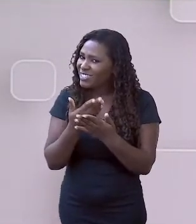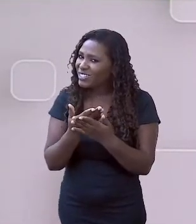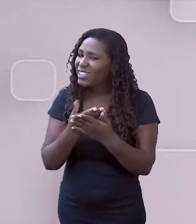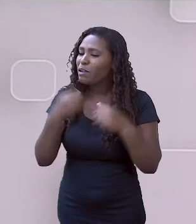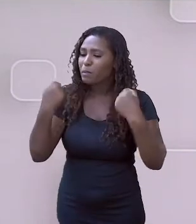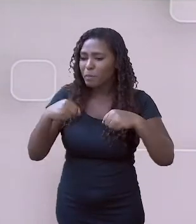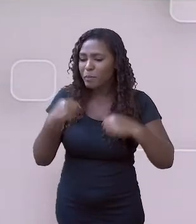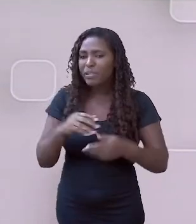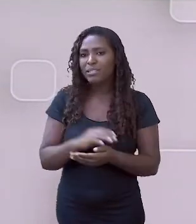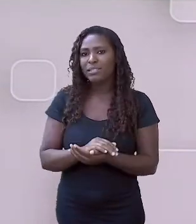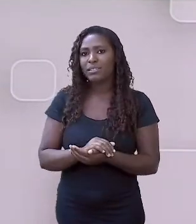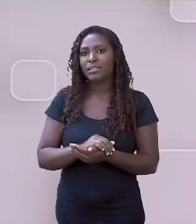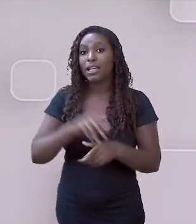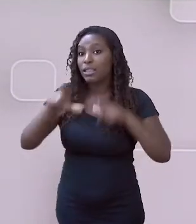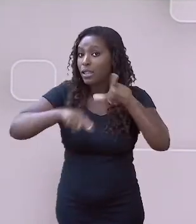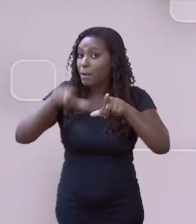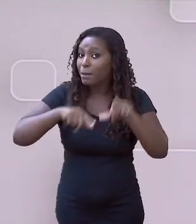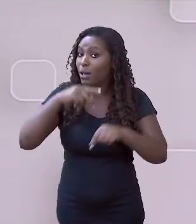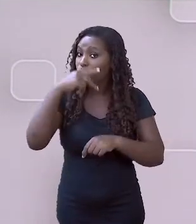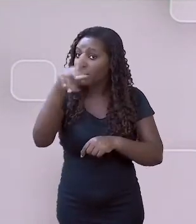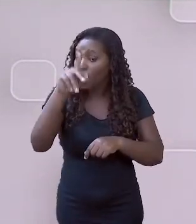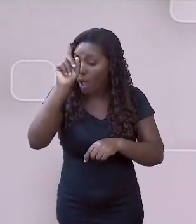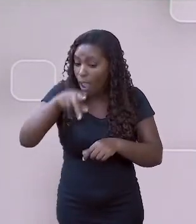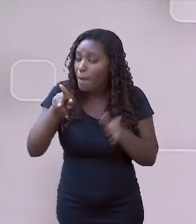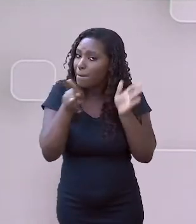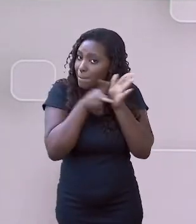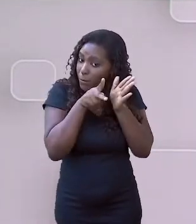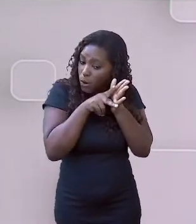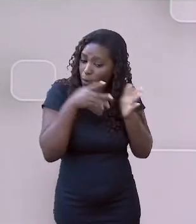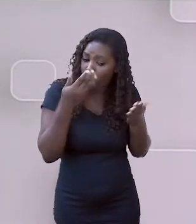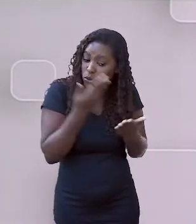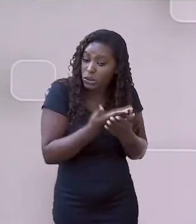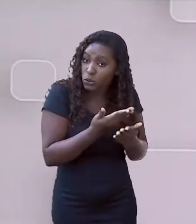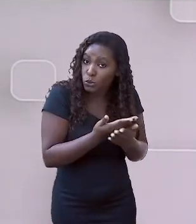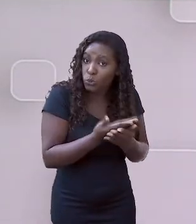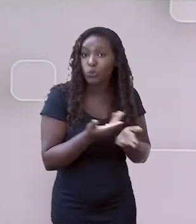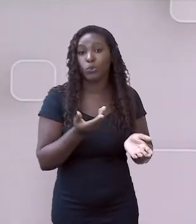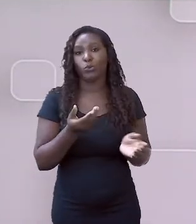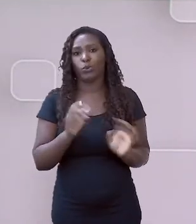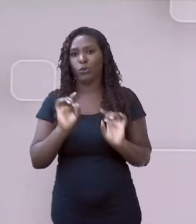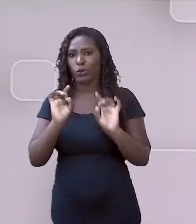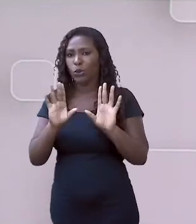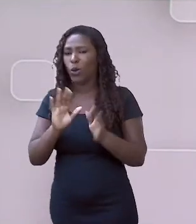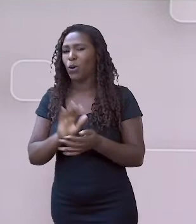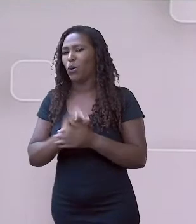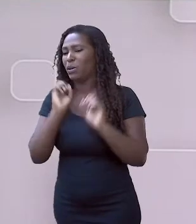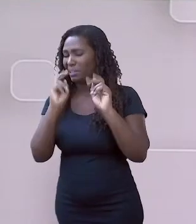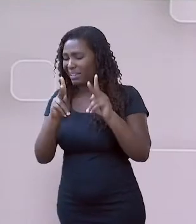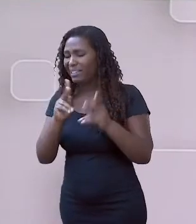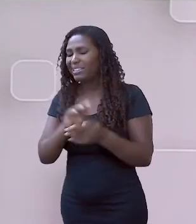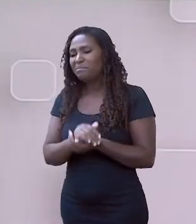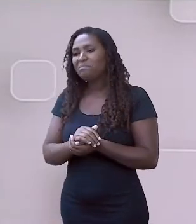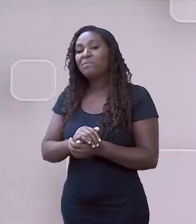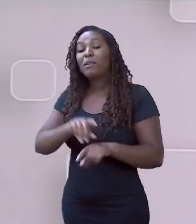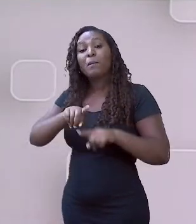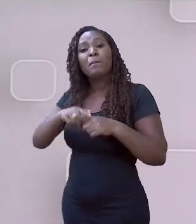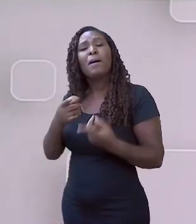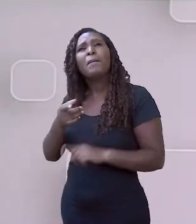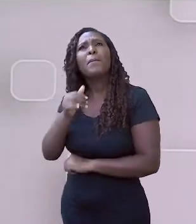Vamos nos dedicar a estudar. Então, agora nós estamos estudando. Mas, por exemplo, em um final de semana